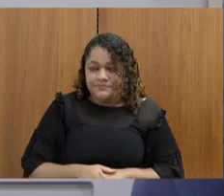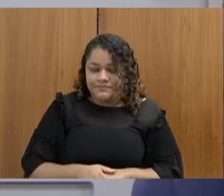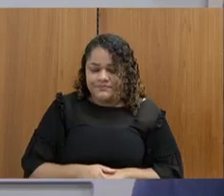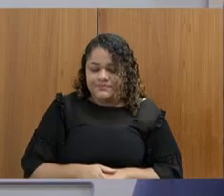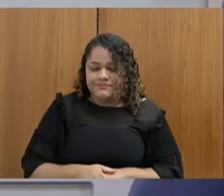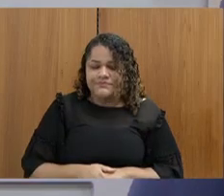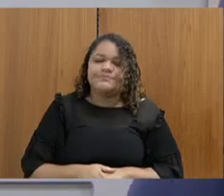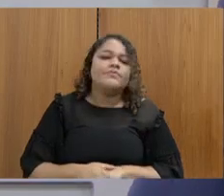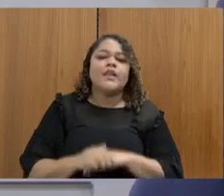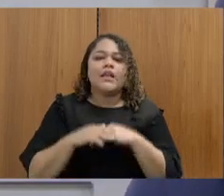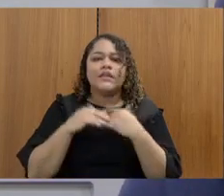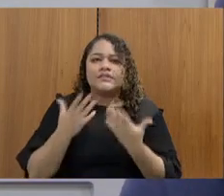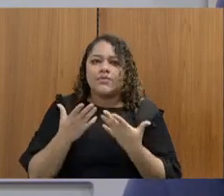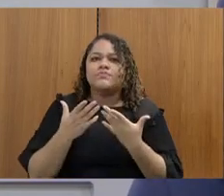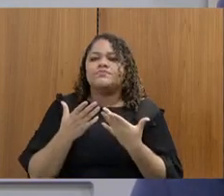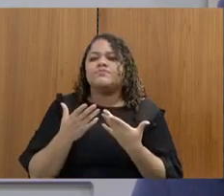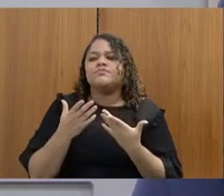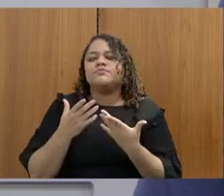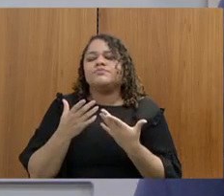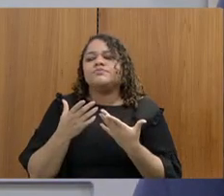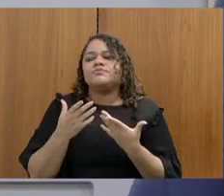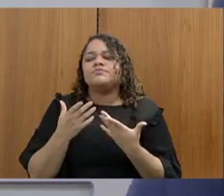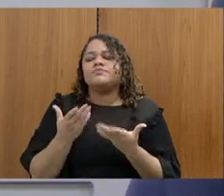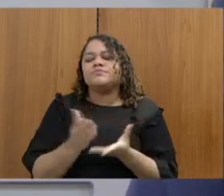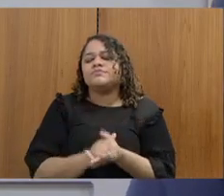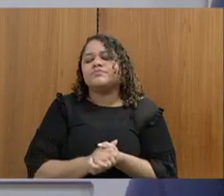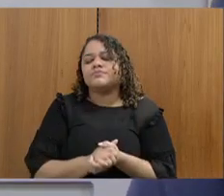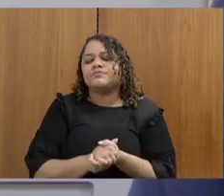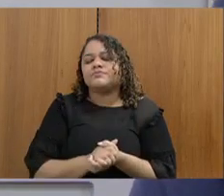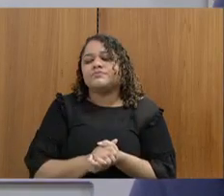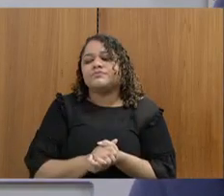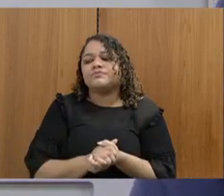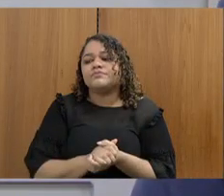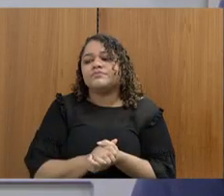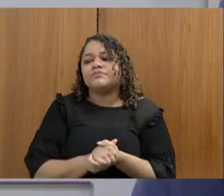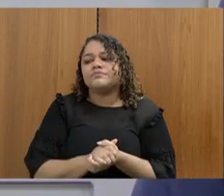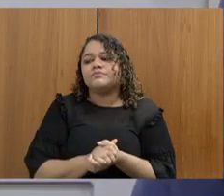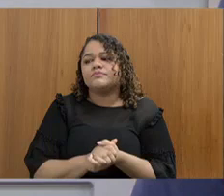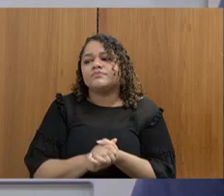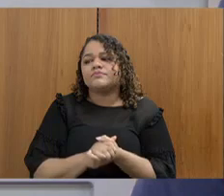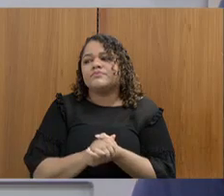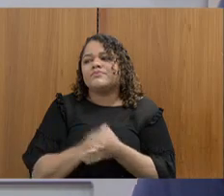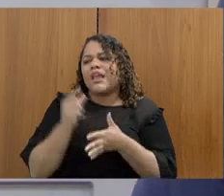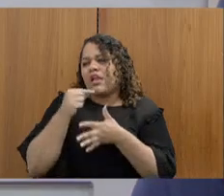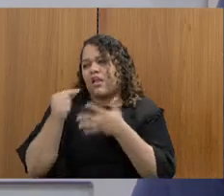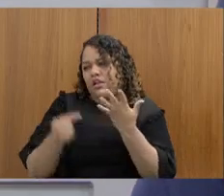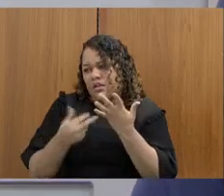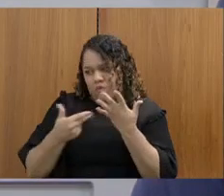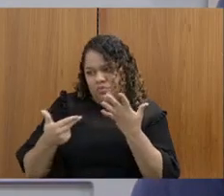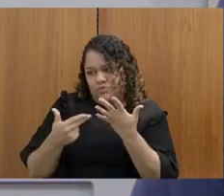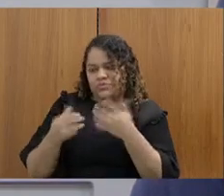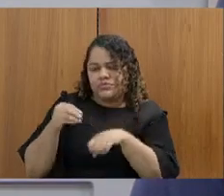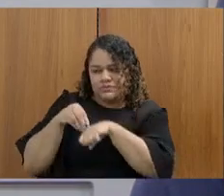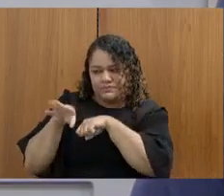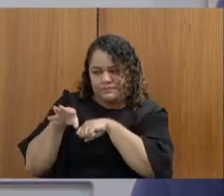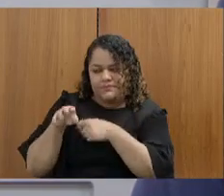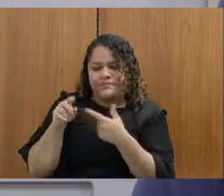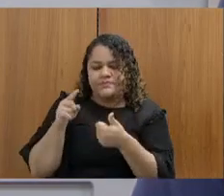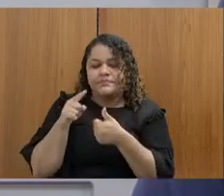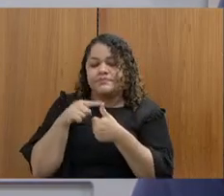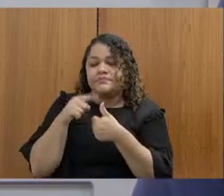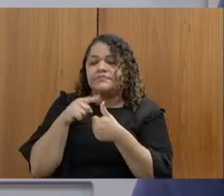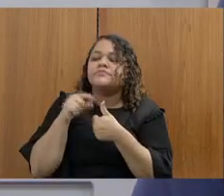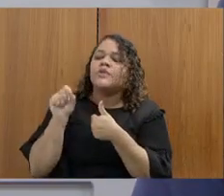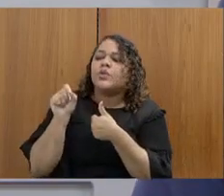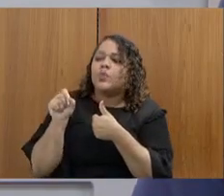eu queria aqui trazer aqui algumas questões. A primeira, corroboro com os colegas que me antecederam, que trata